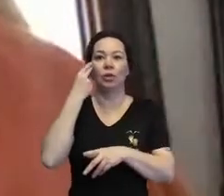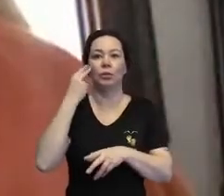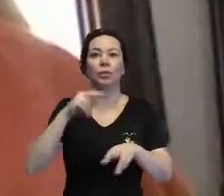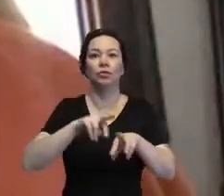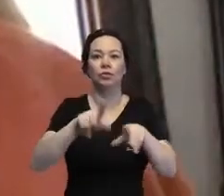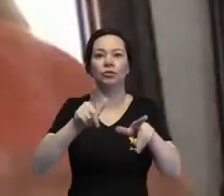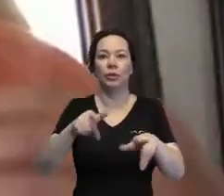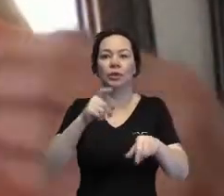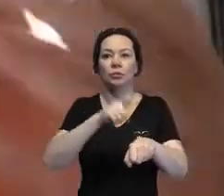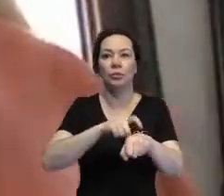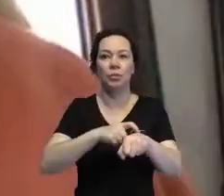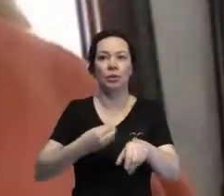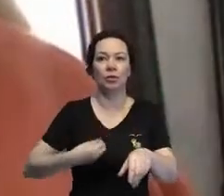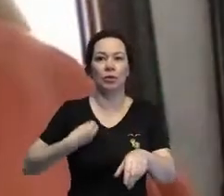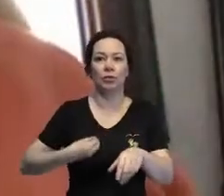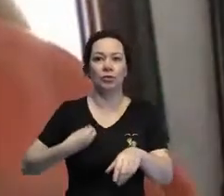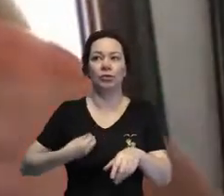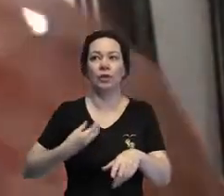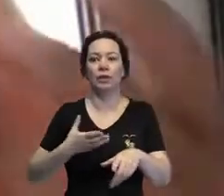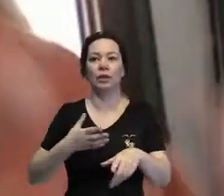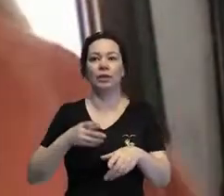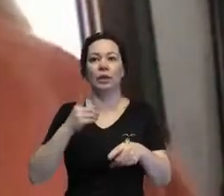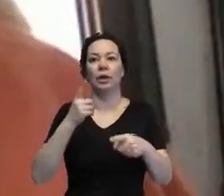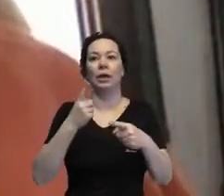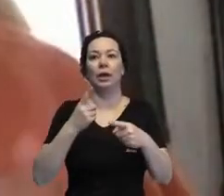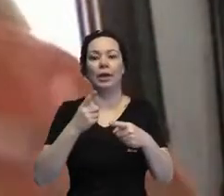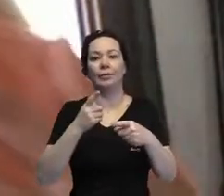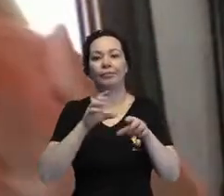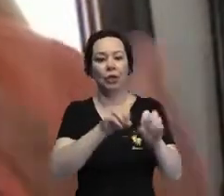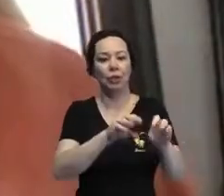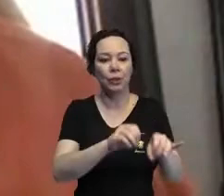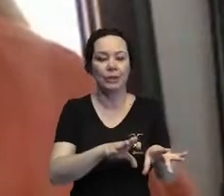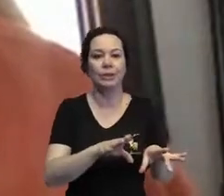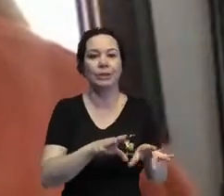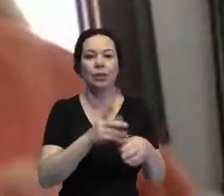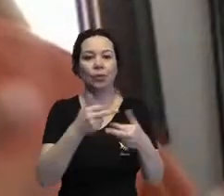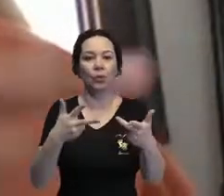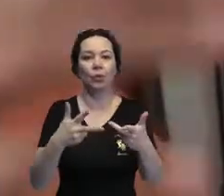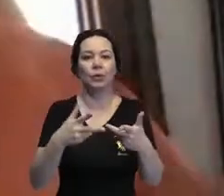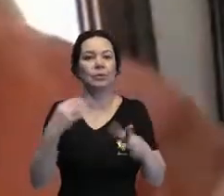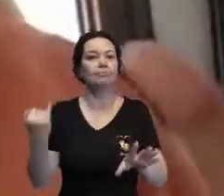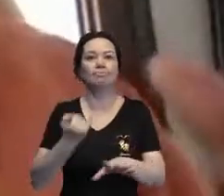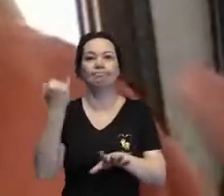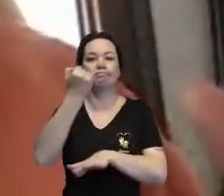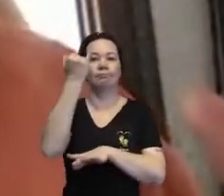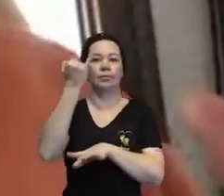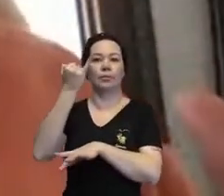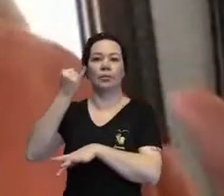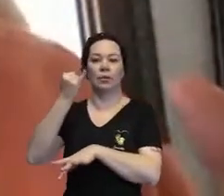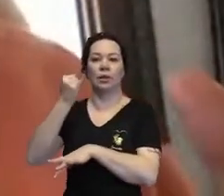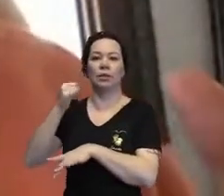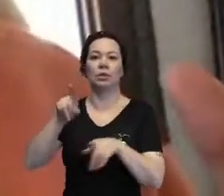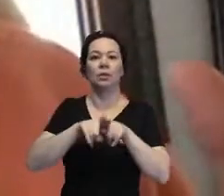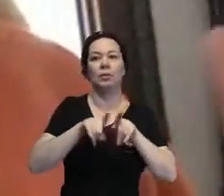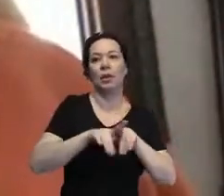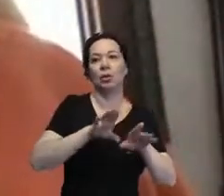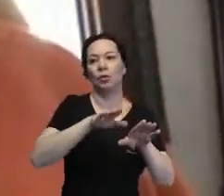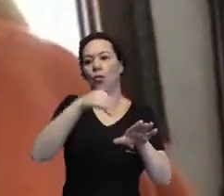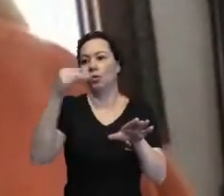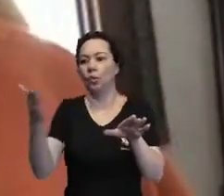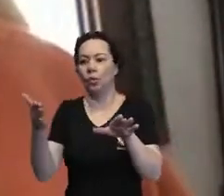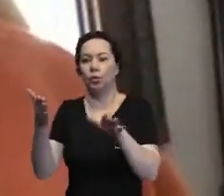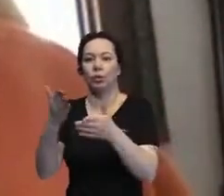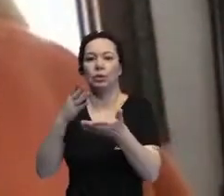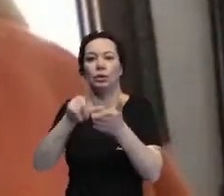fases da vida, como a questão do diagnóstico precoce, da educação, são situações muito importantes, no outro extremo a gente começa a falar e nos